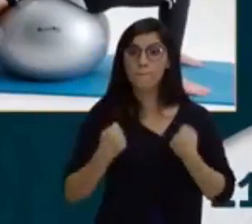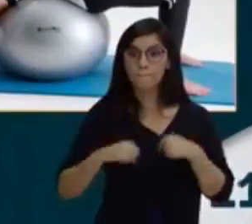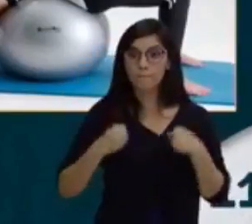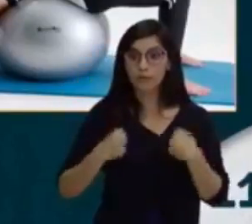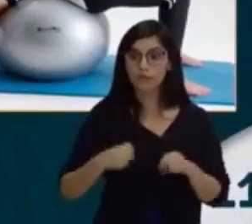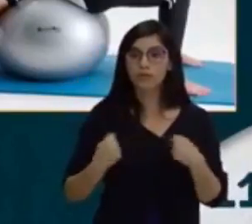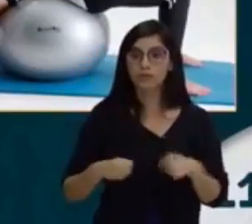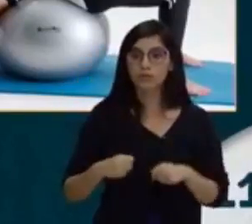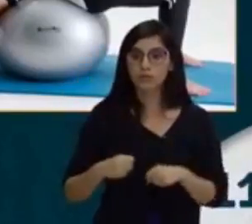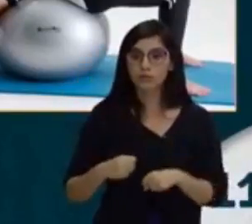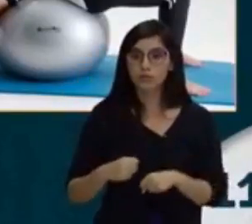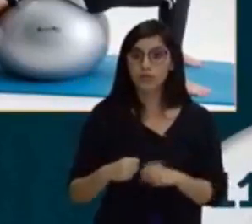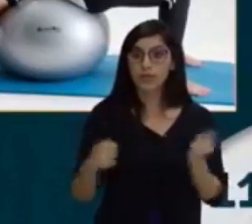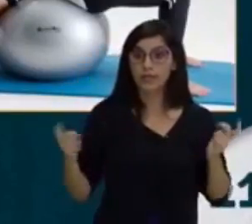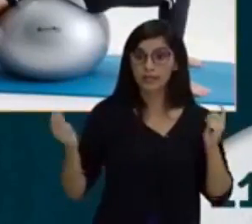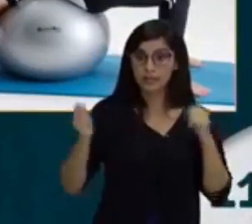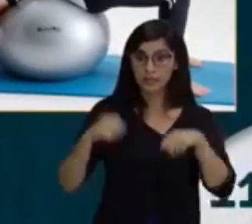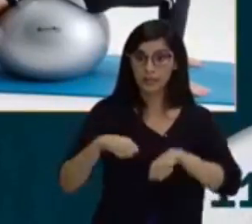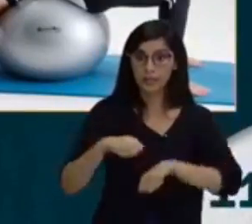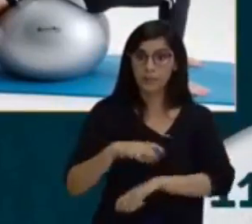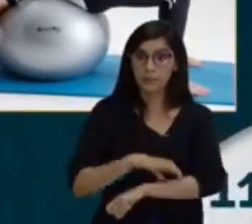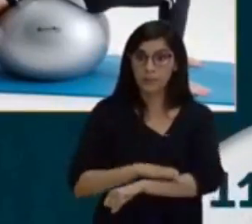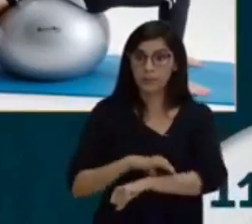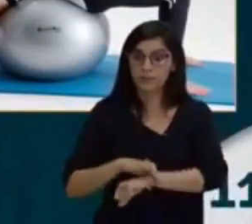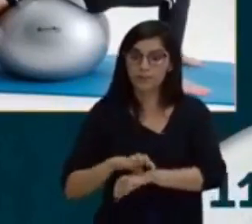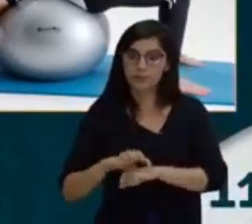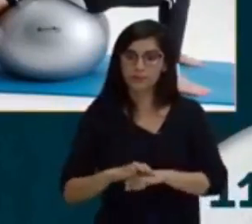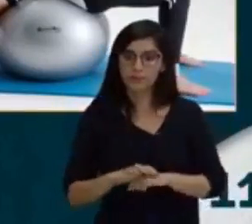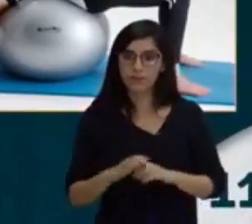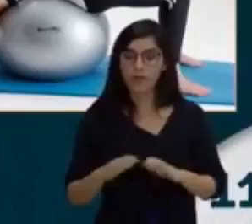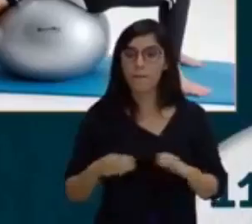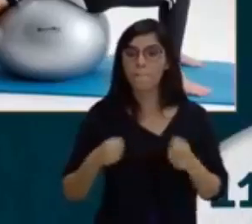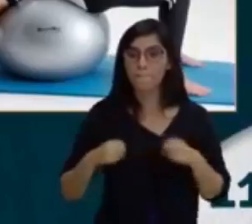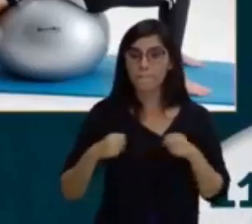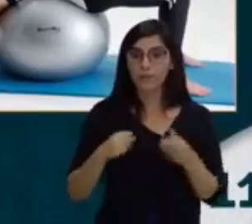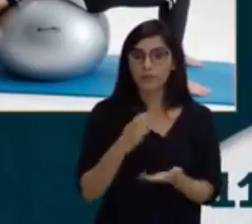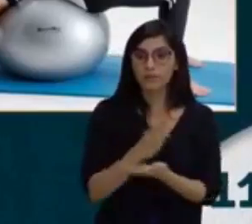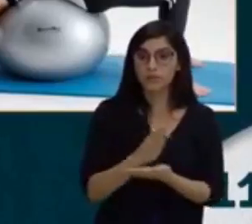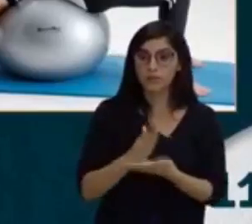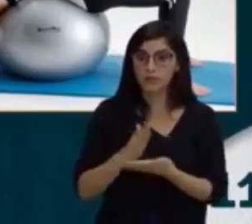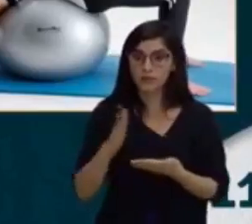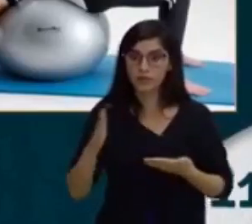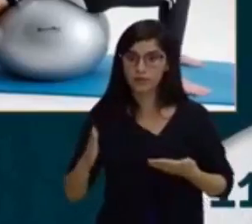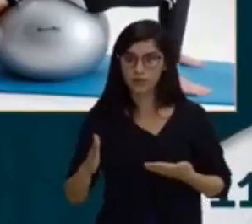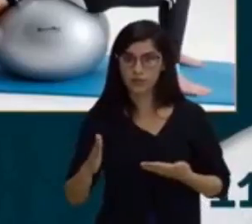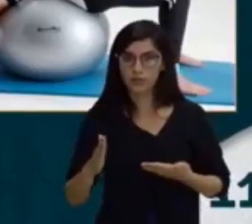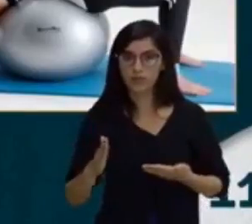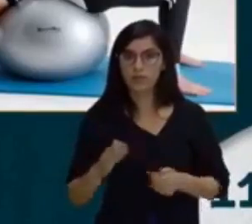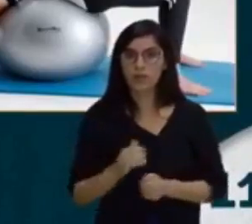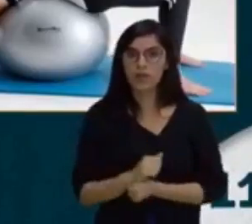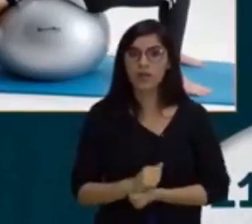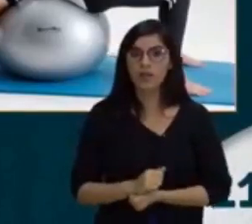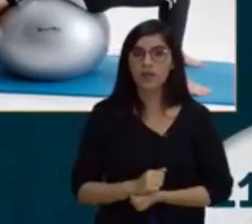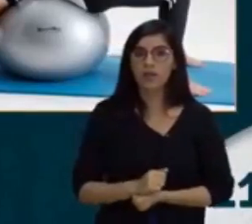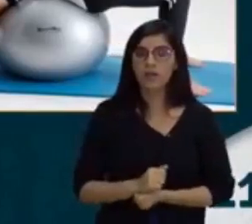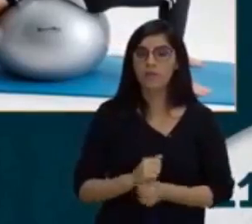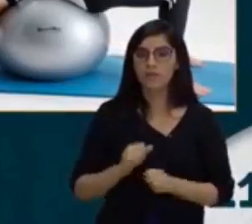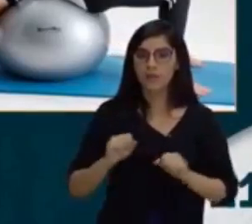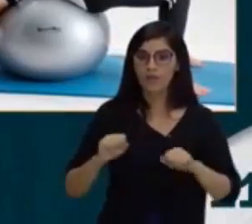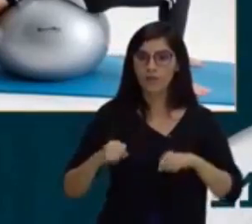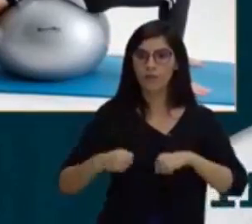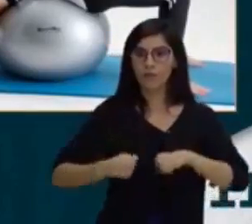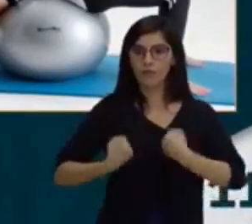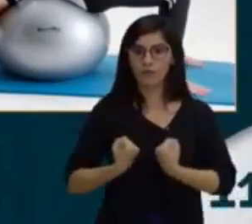capacidades motoras. Podem ser divididas em capacidades condicionantes, por exemplo, força explosiva,